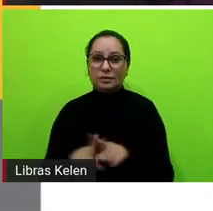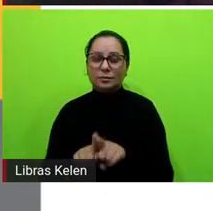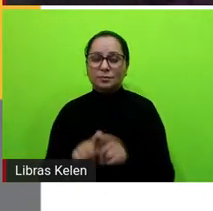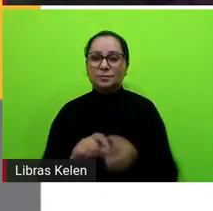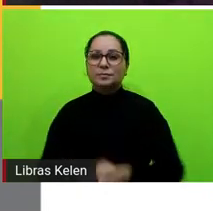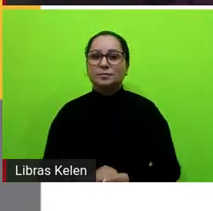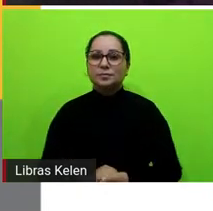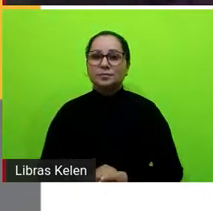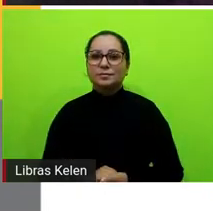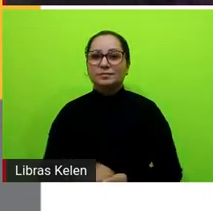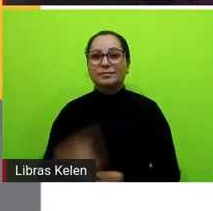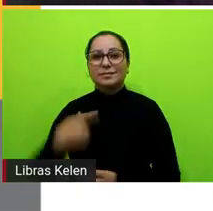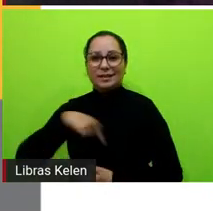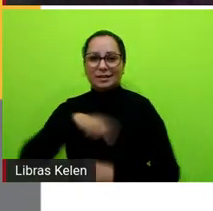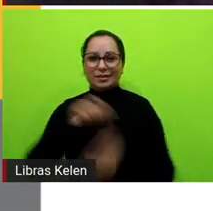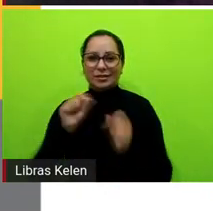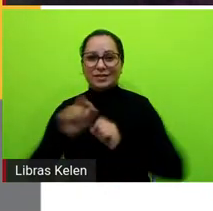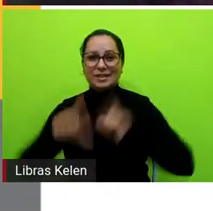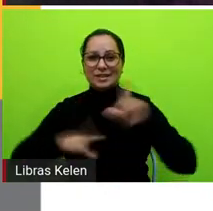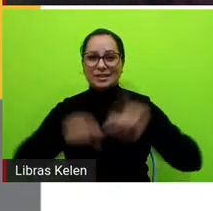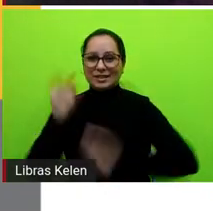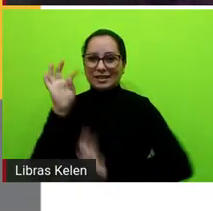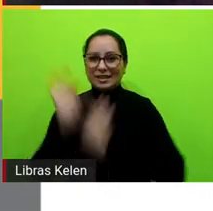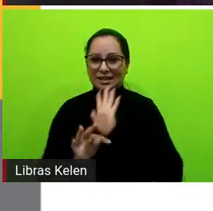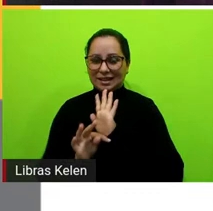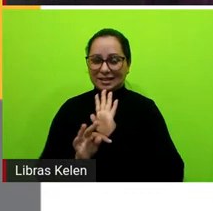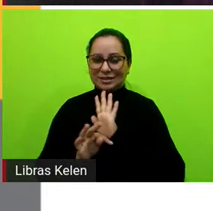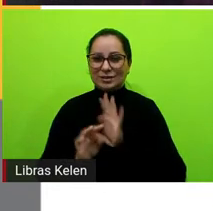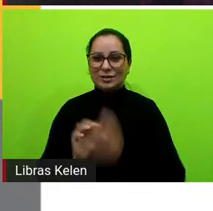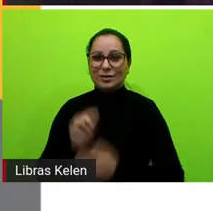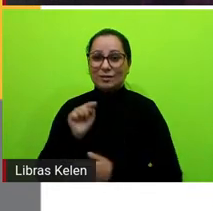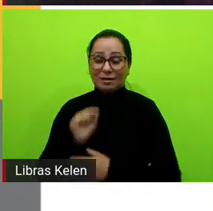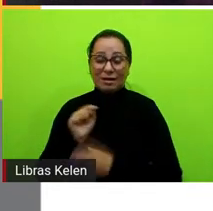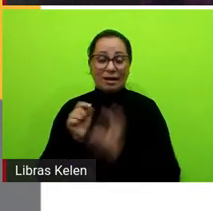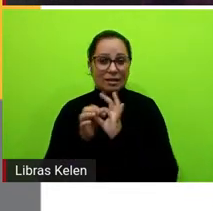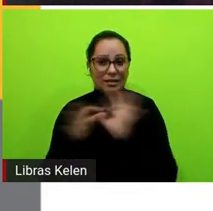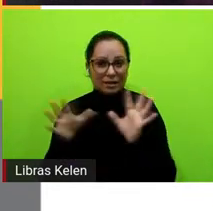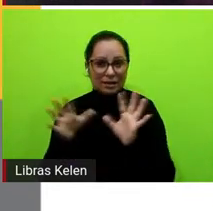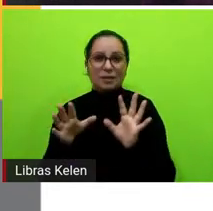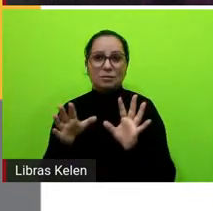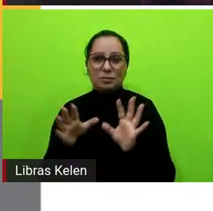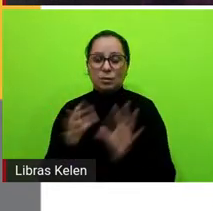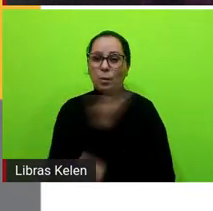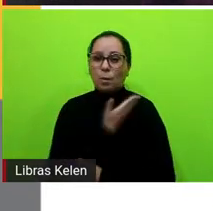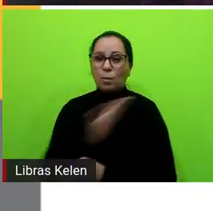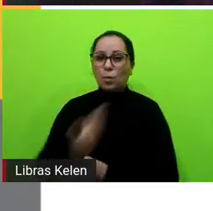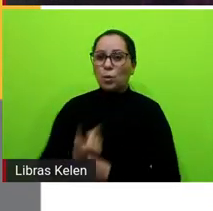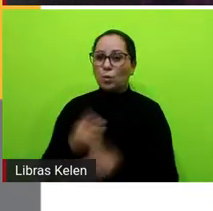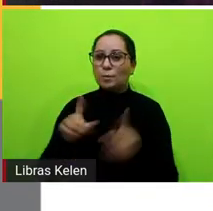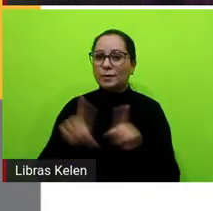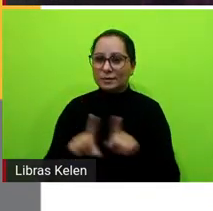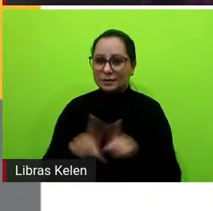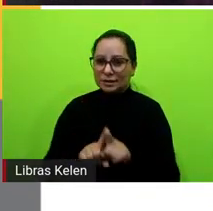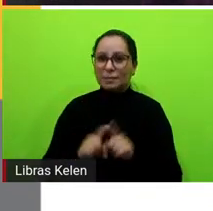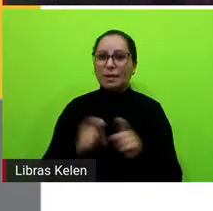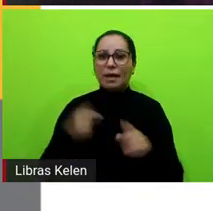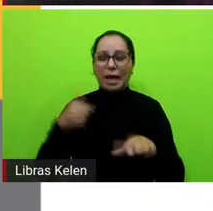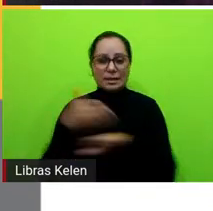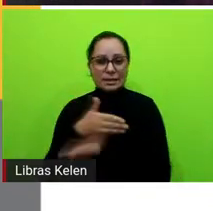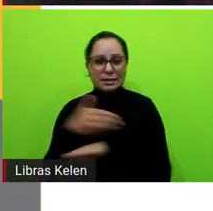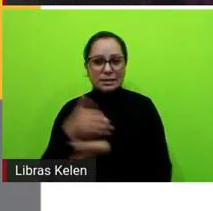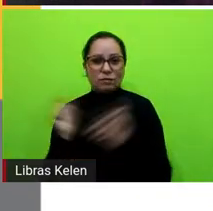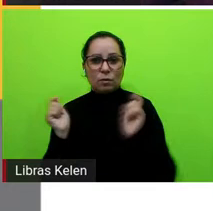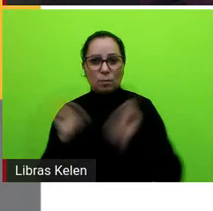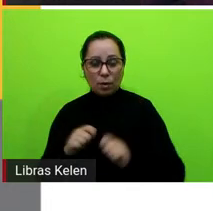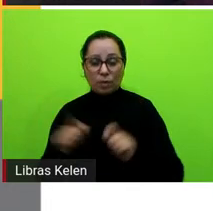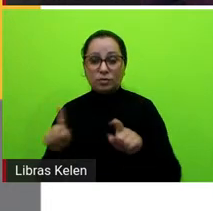a gente fez a seleção desse texto que ele é disponível em domínio público então já é acessível existem vários